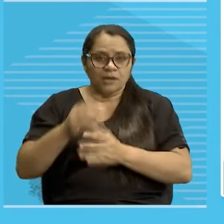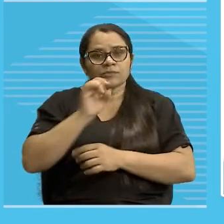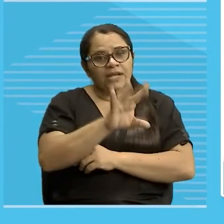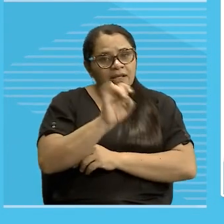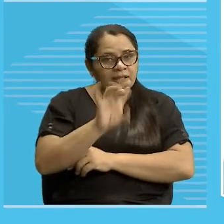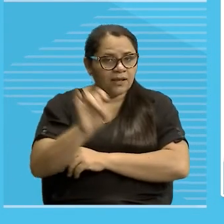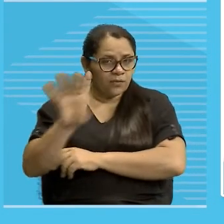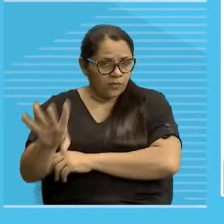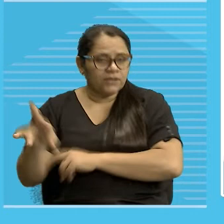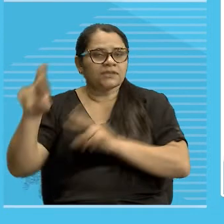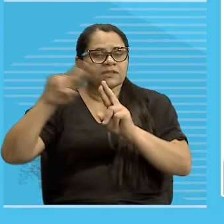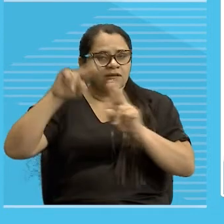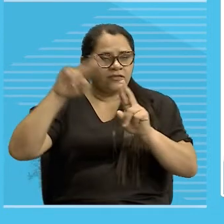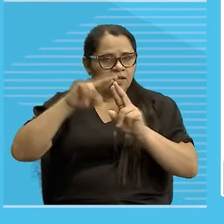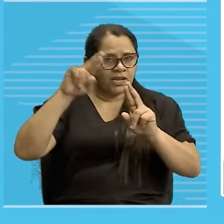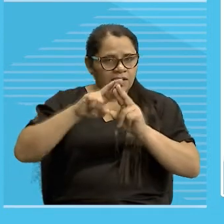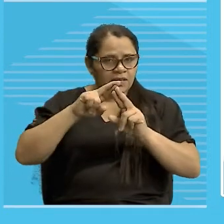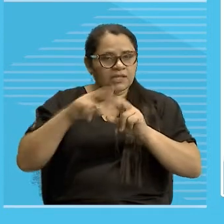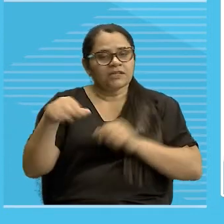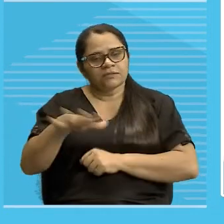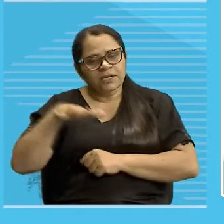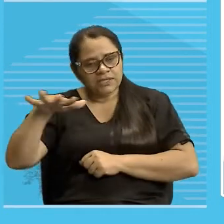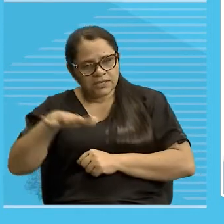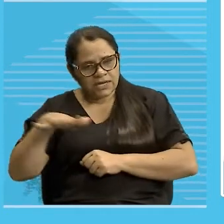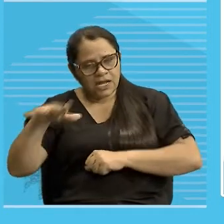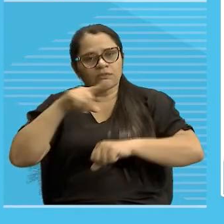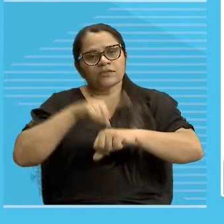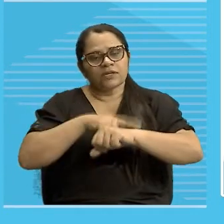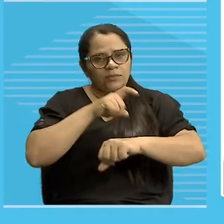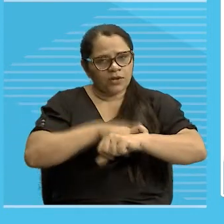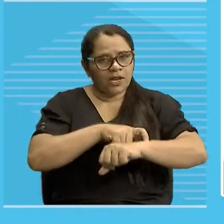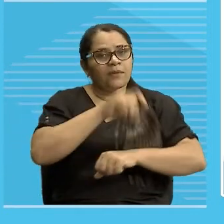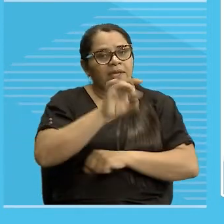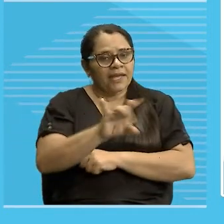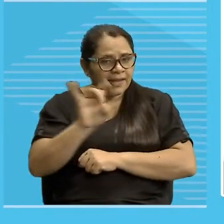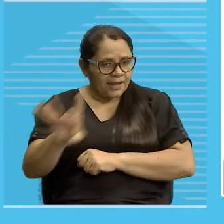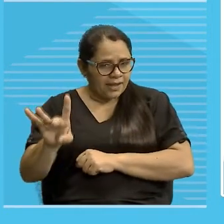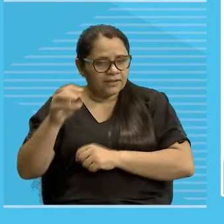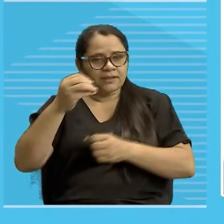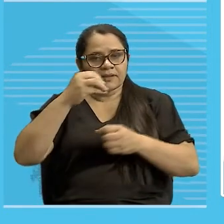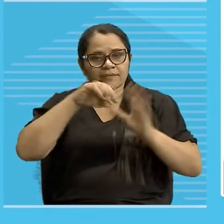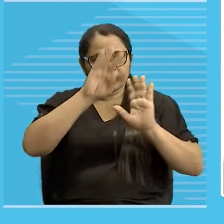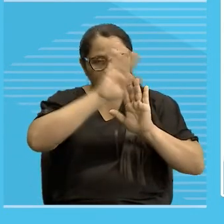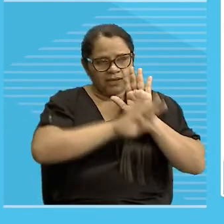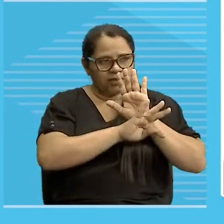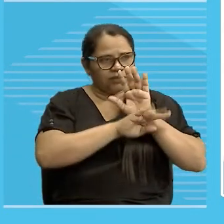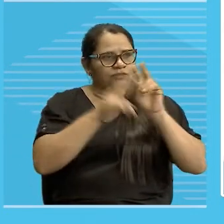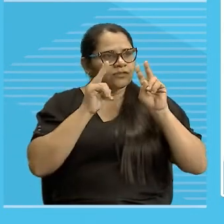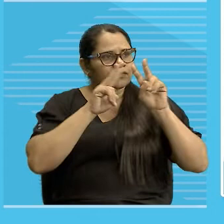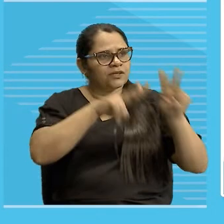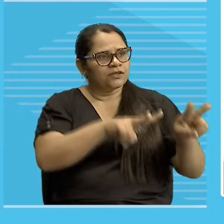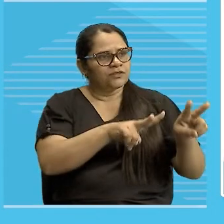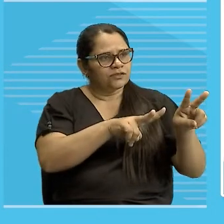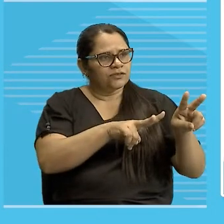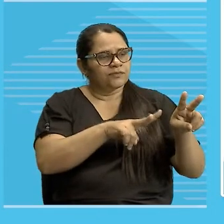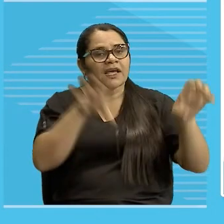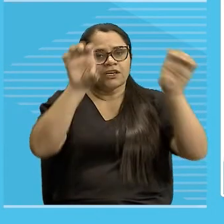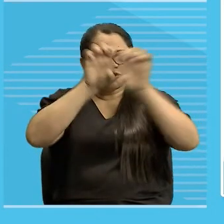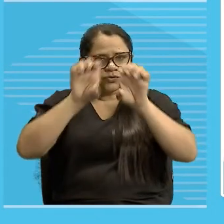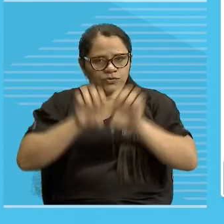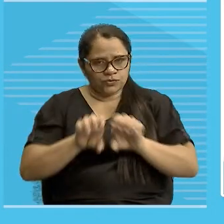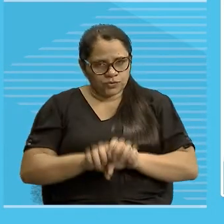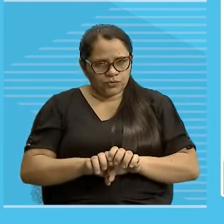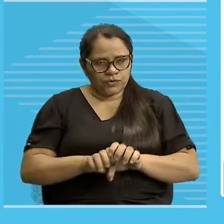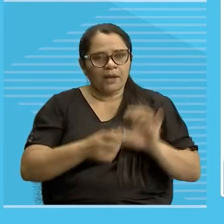espacial, temporal, e no próprio texto, ou seja, esse quadro que a gente vai trabalhar agora, diz respeito às